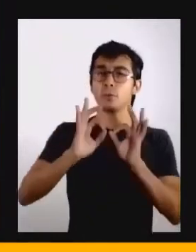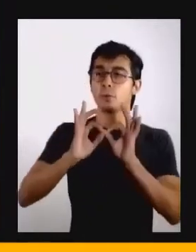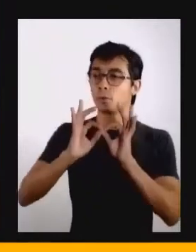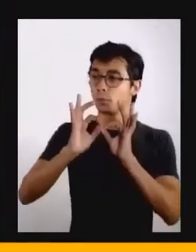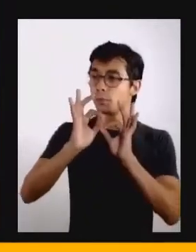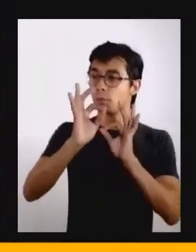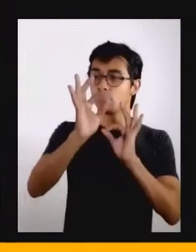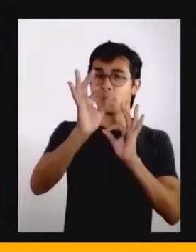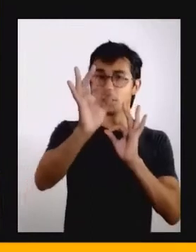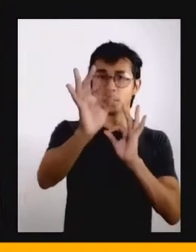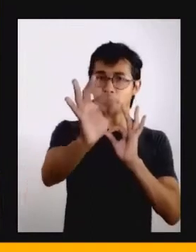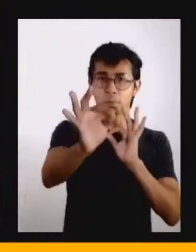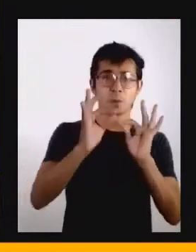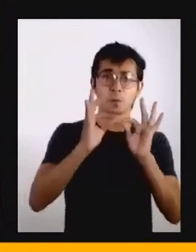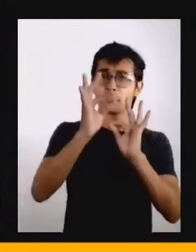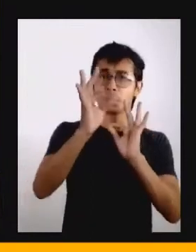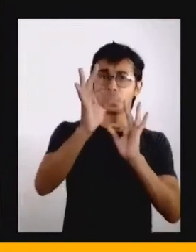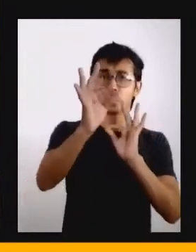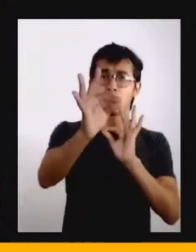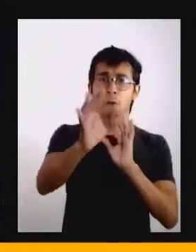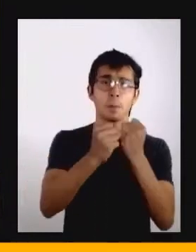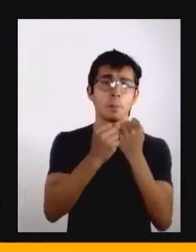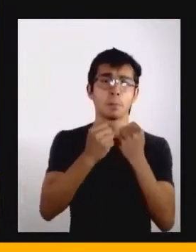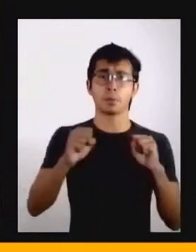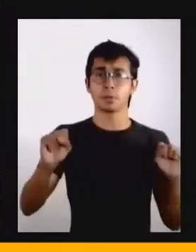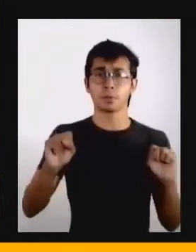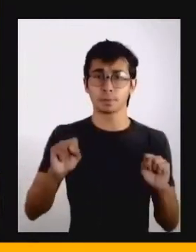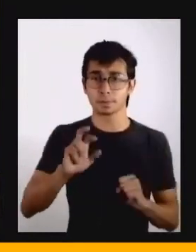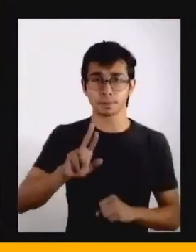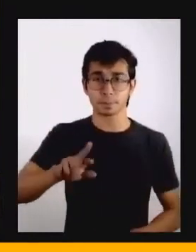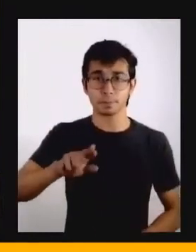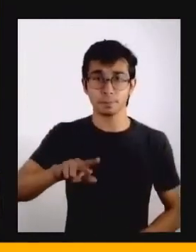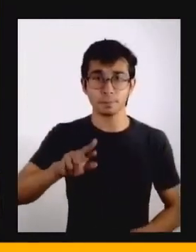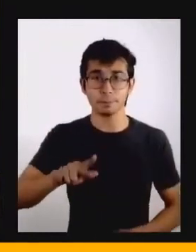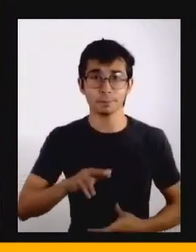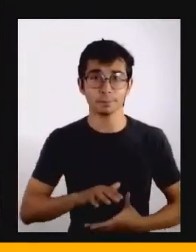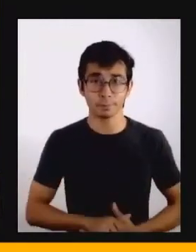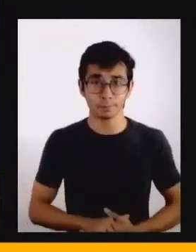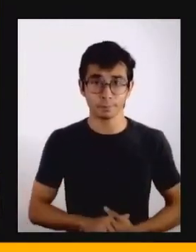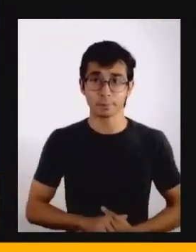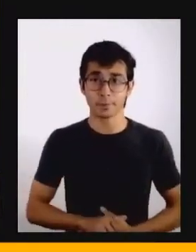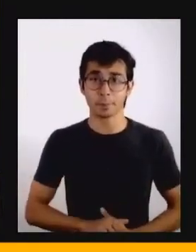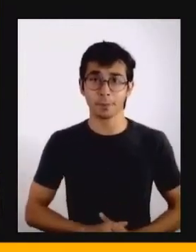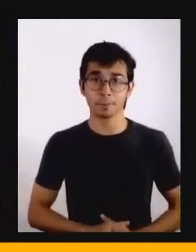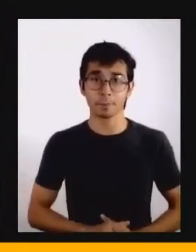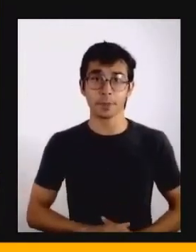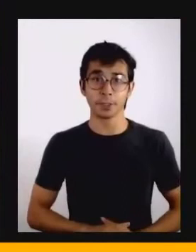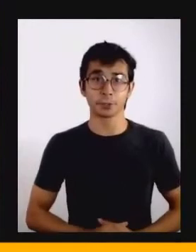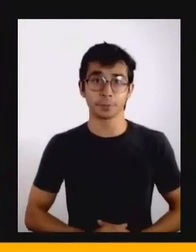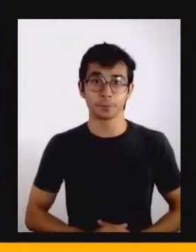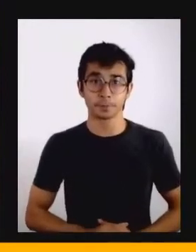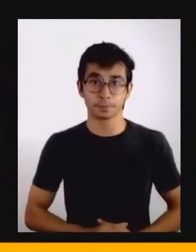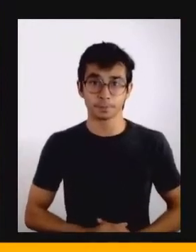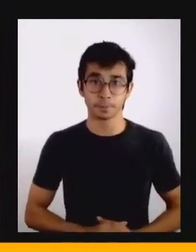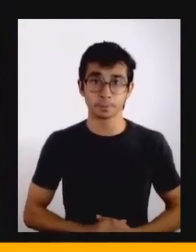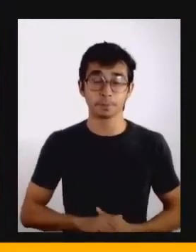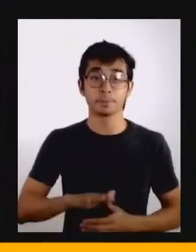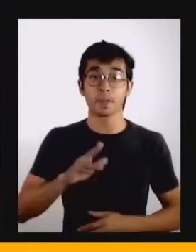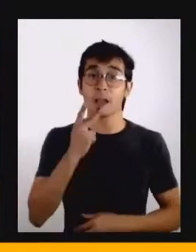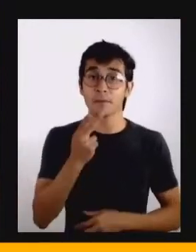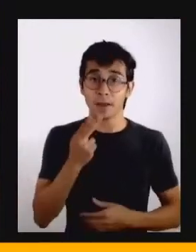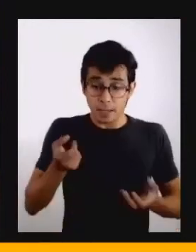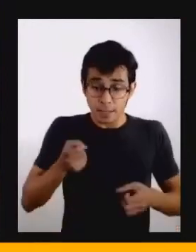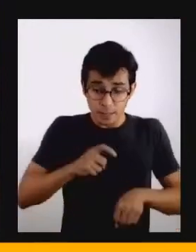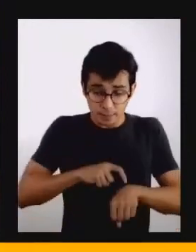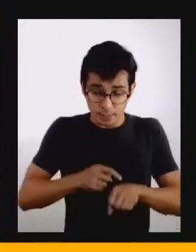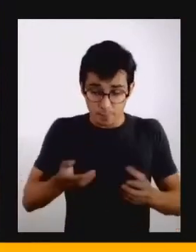esse conceito da ucrónia ou da ucrónia, ela nos aponta um tempo presente que pode